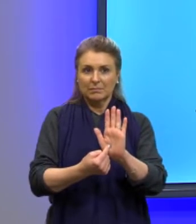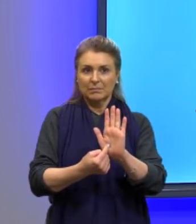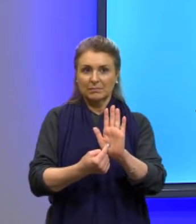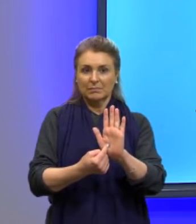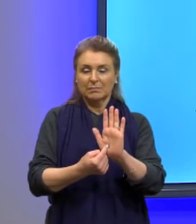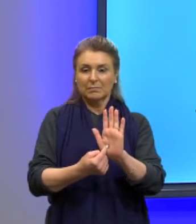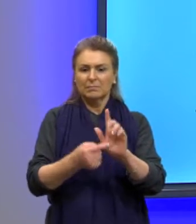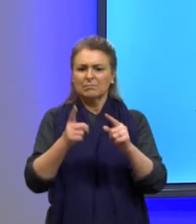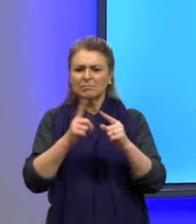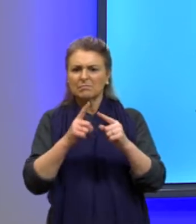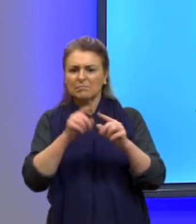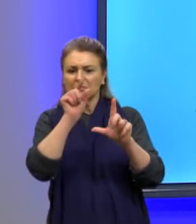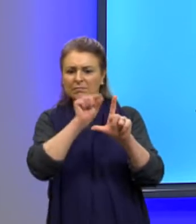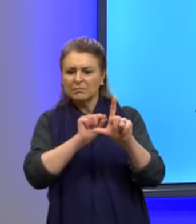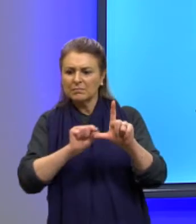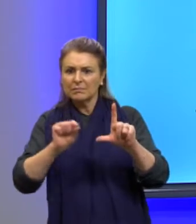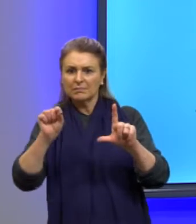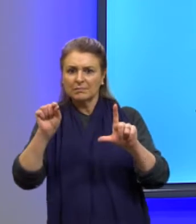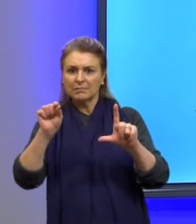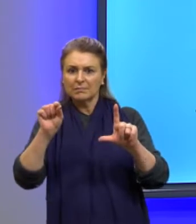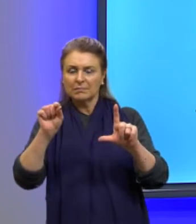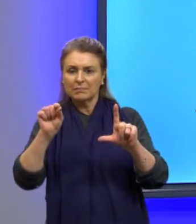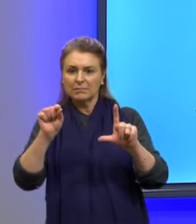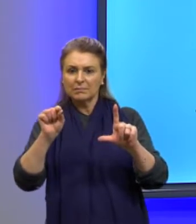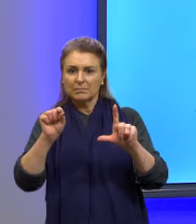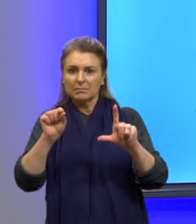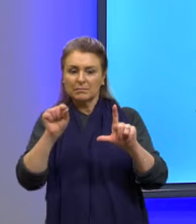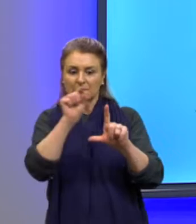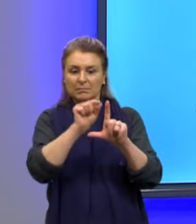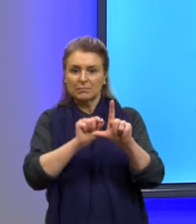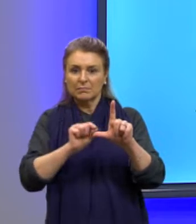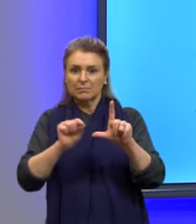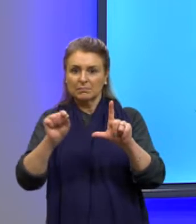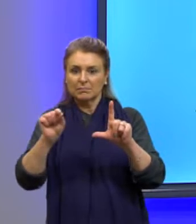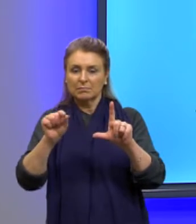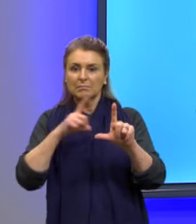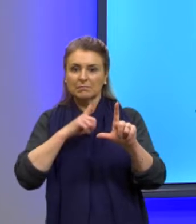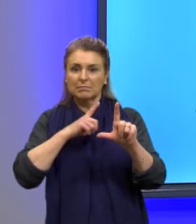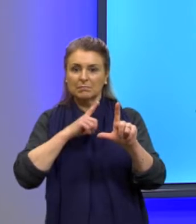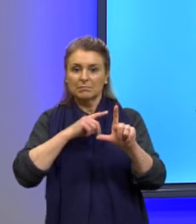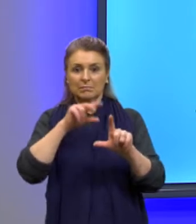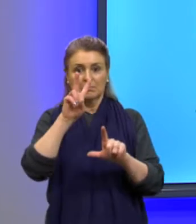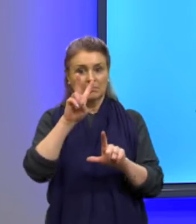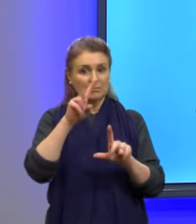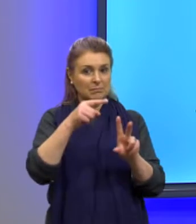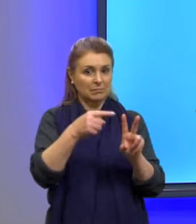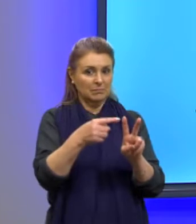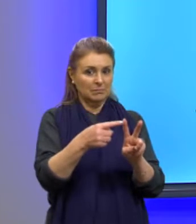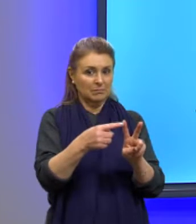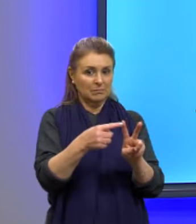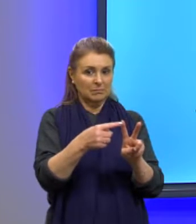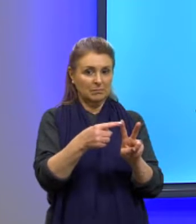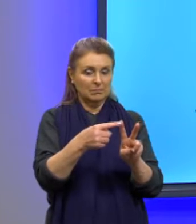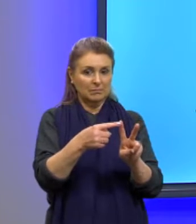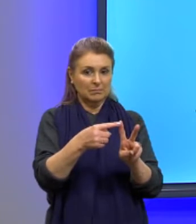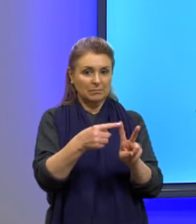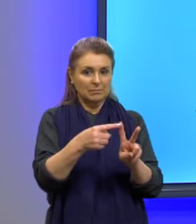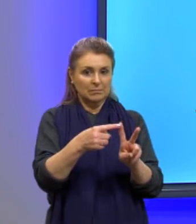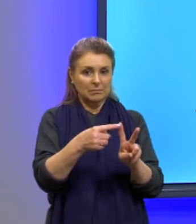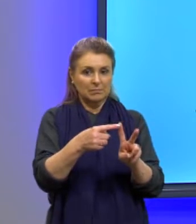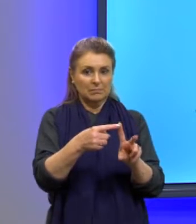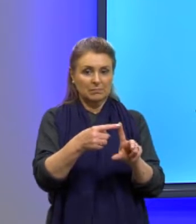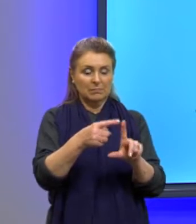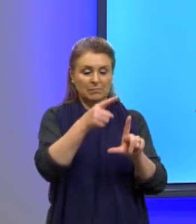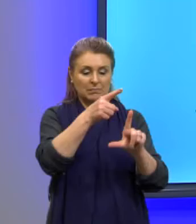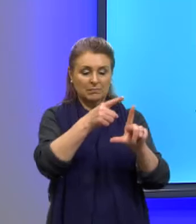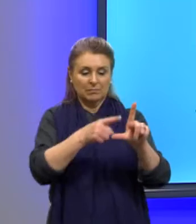que tipo de gráfico são esses. Então, o gráfico, quando eu tenho duas raízes, que ele corta